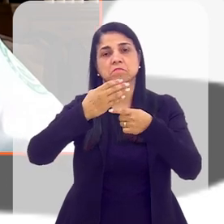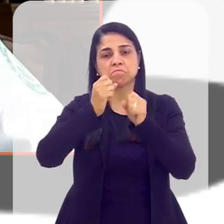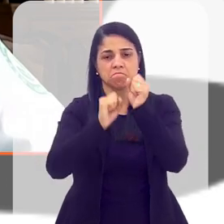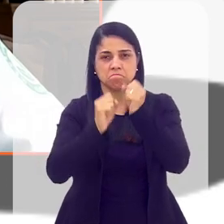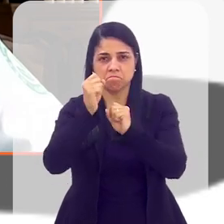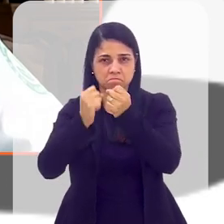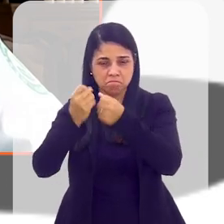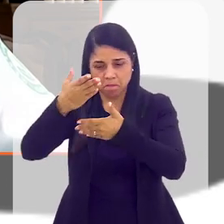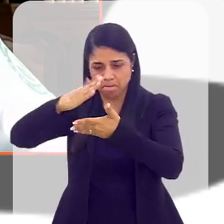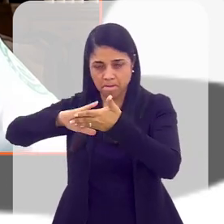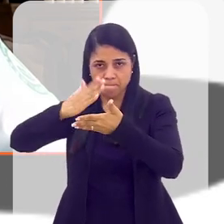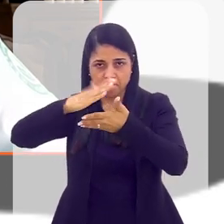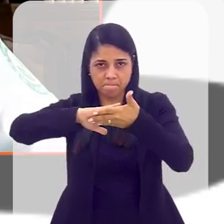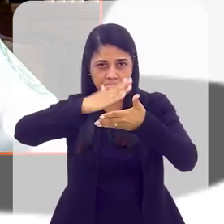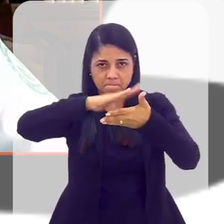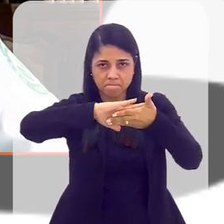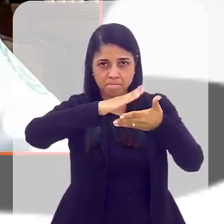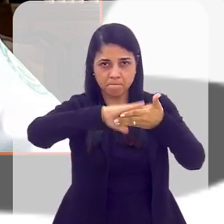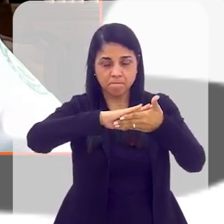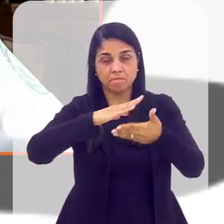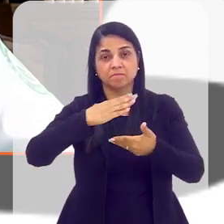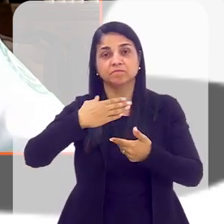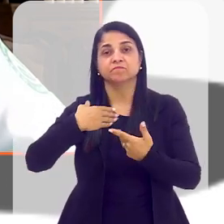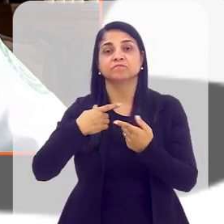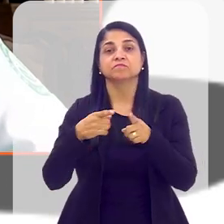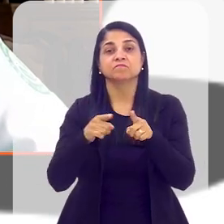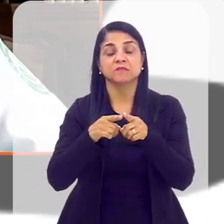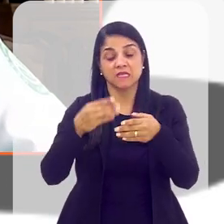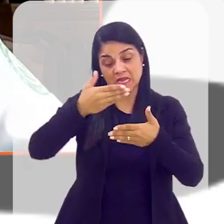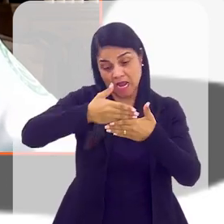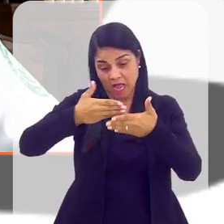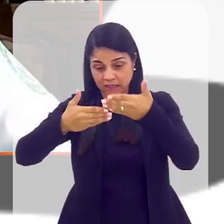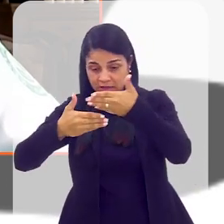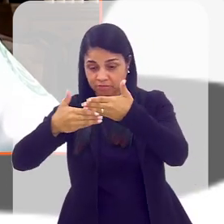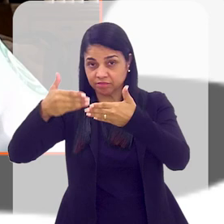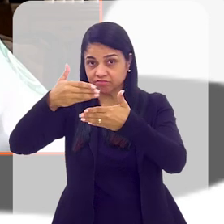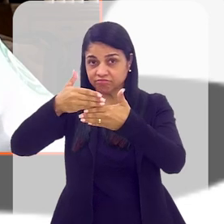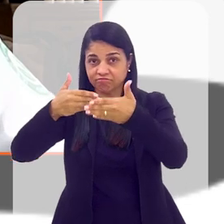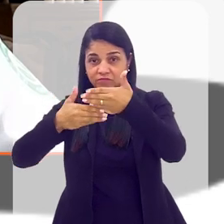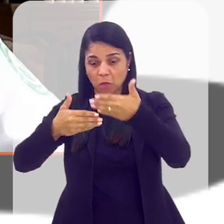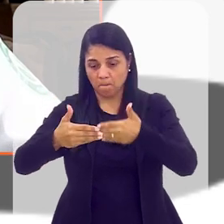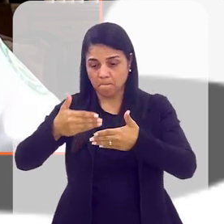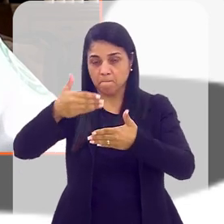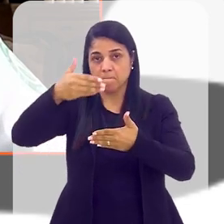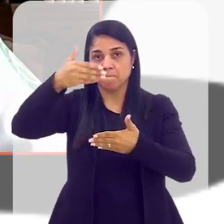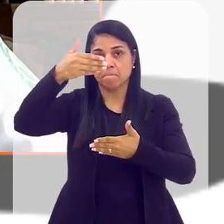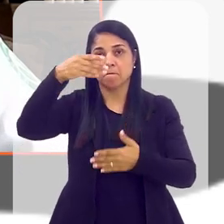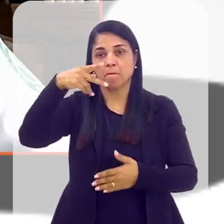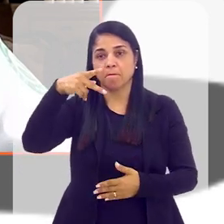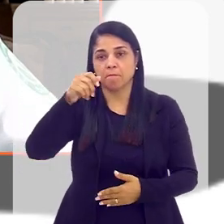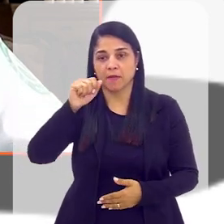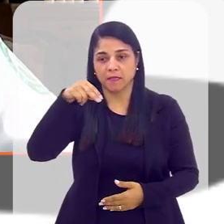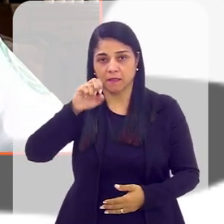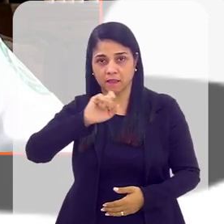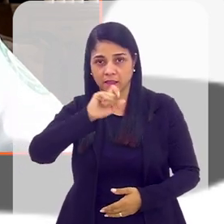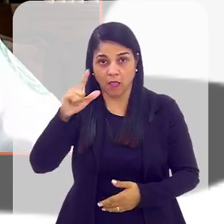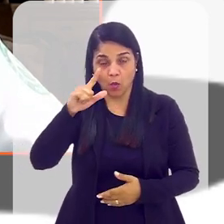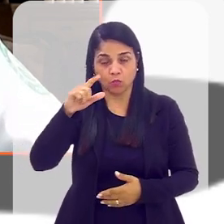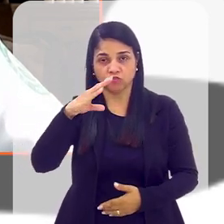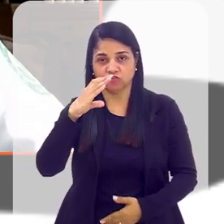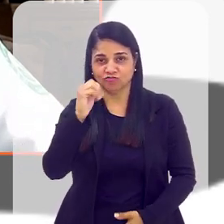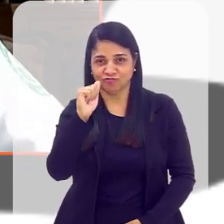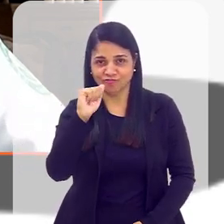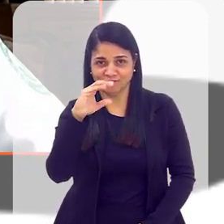Então, assim, uma produtividade muito grande nos módulos de aço. Esses módulos são encaixados e formam um painel de parede rígido, de aço.